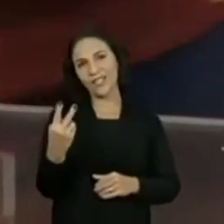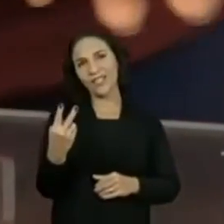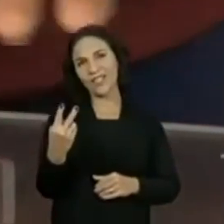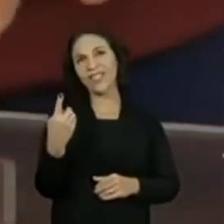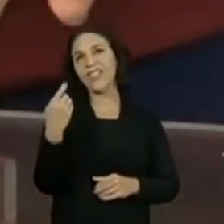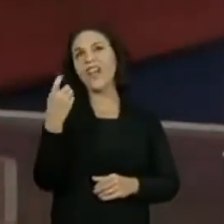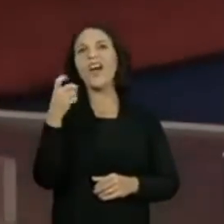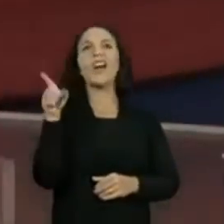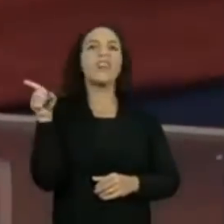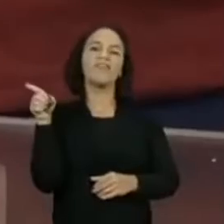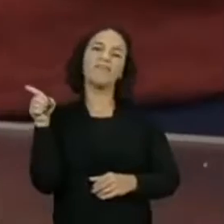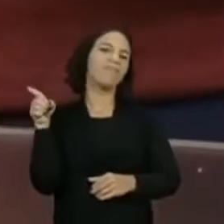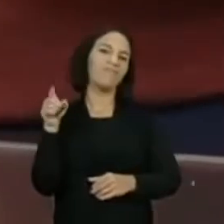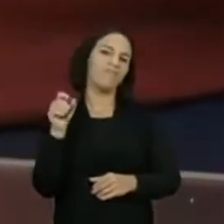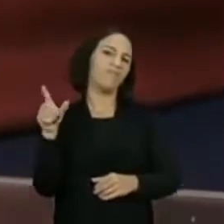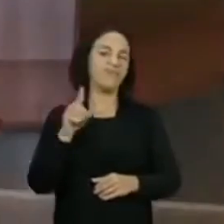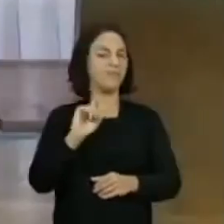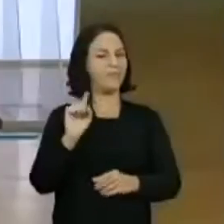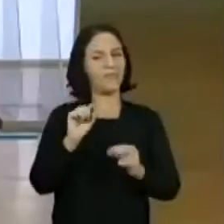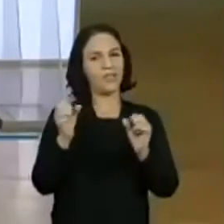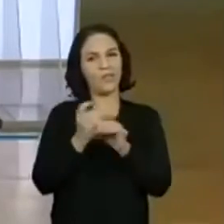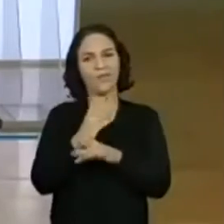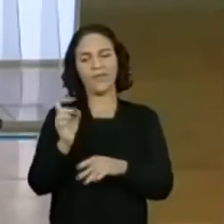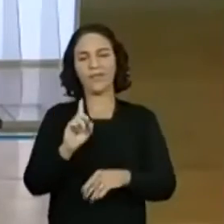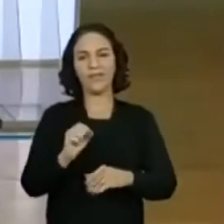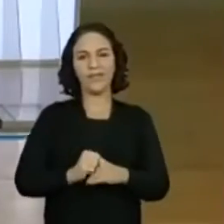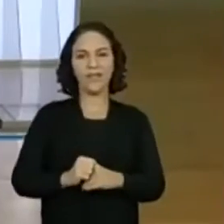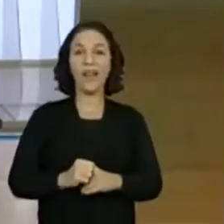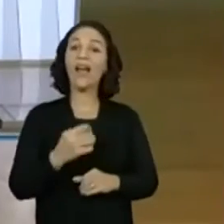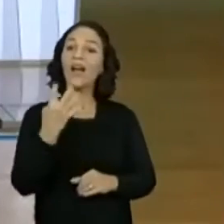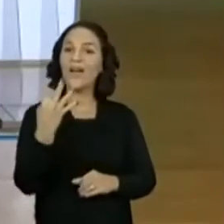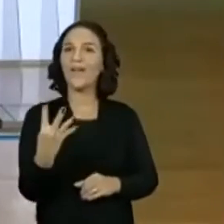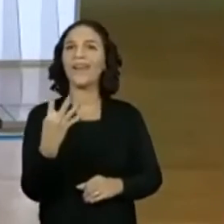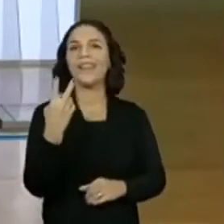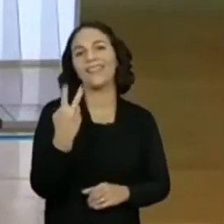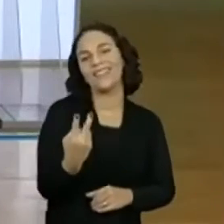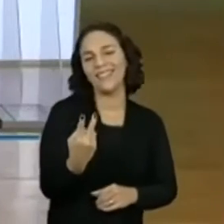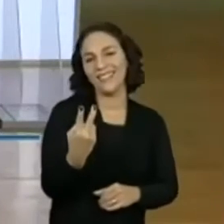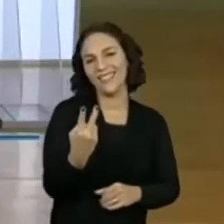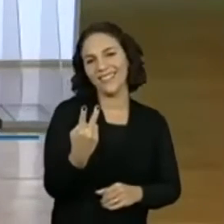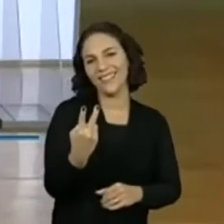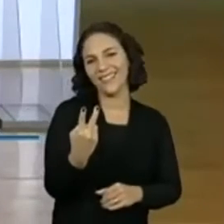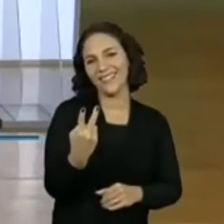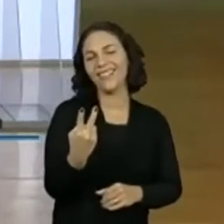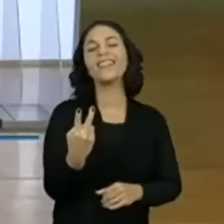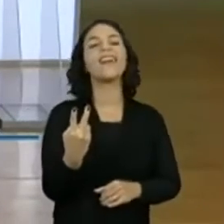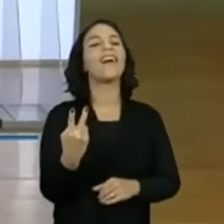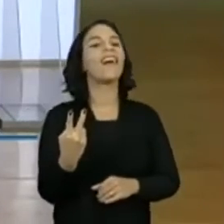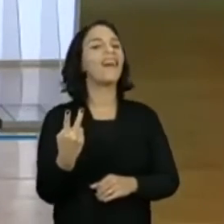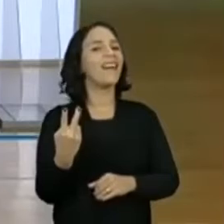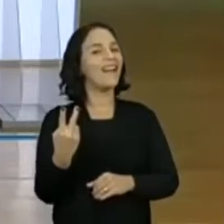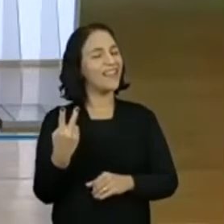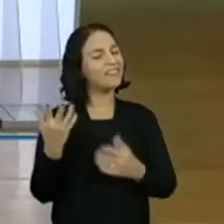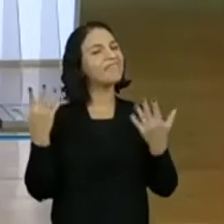pedacinho de um outro, não é um grão completo. 42. Eu não lembro que eu tinha falado 42, mas parabéns. Acertou, muito